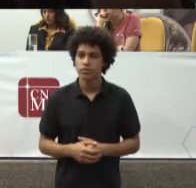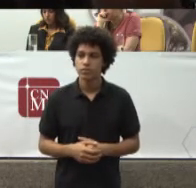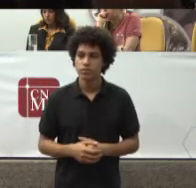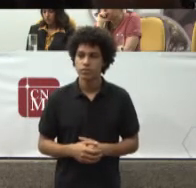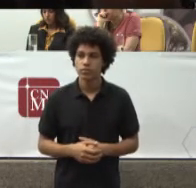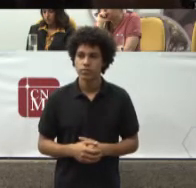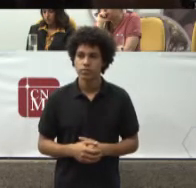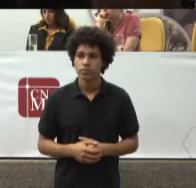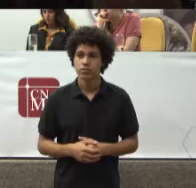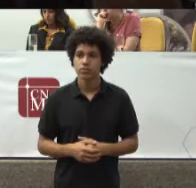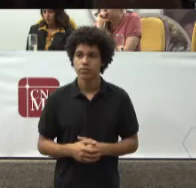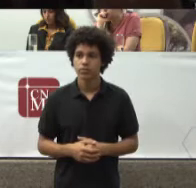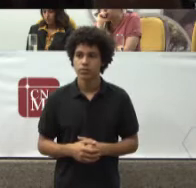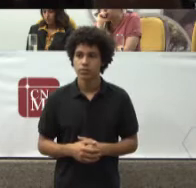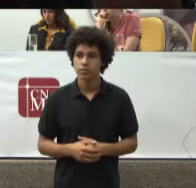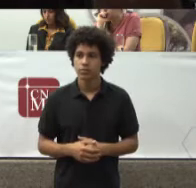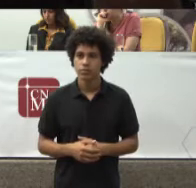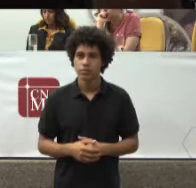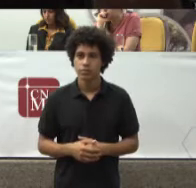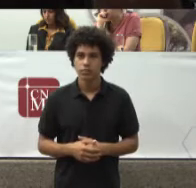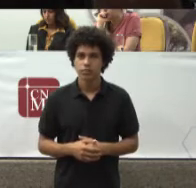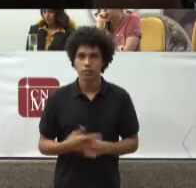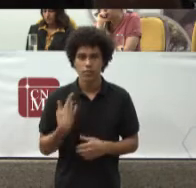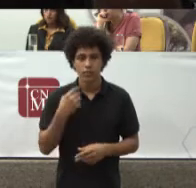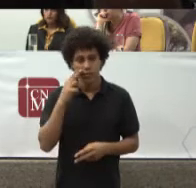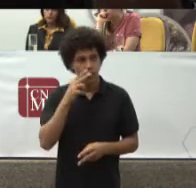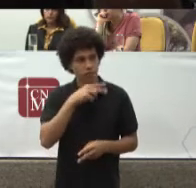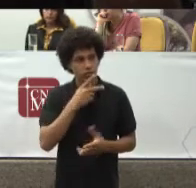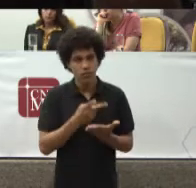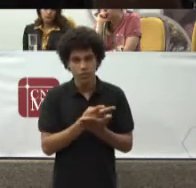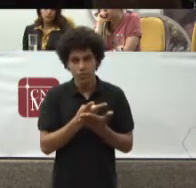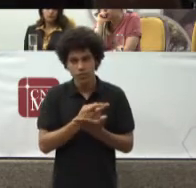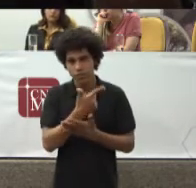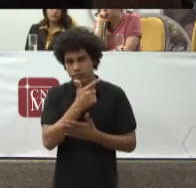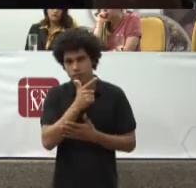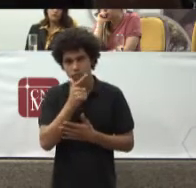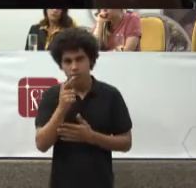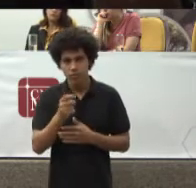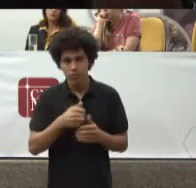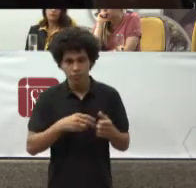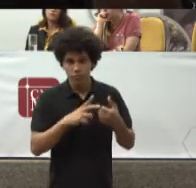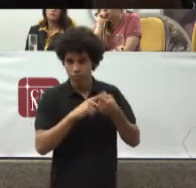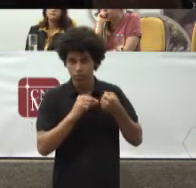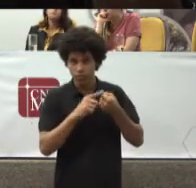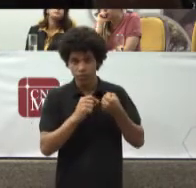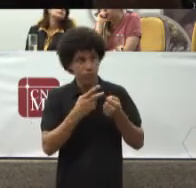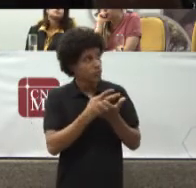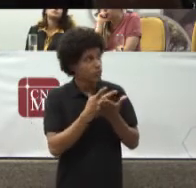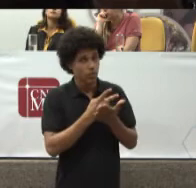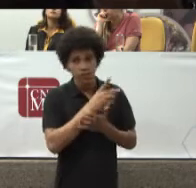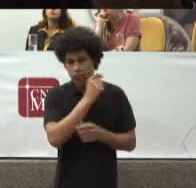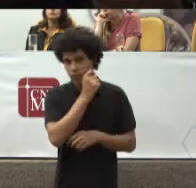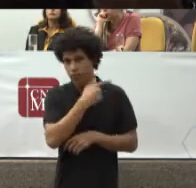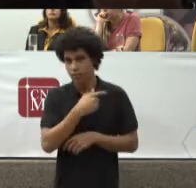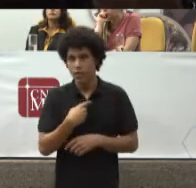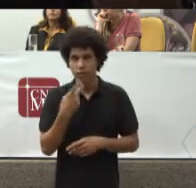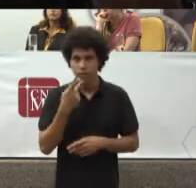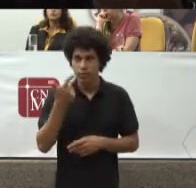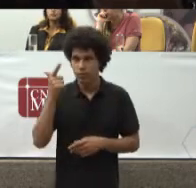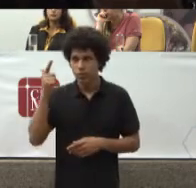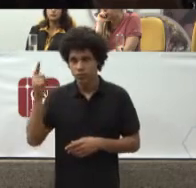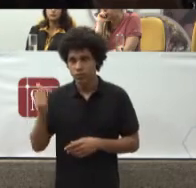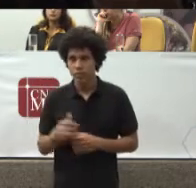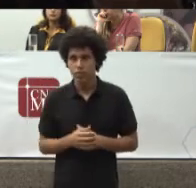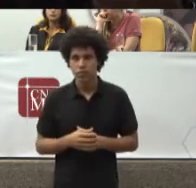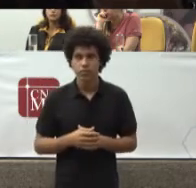Pode andar Depois eu volto Em alguns desses itens Dos PNDH Vou falar do CNMP Mas ele anda